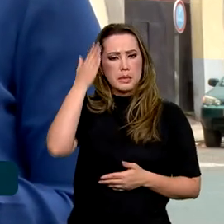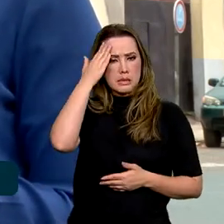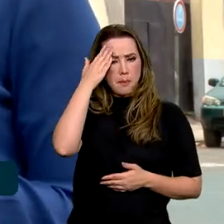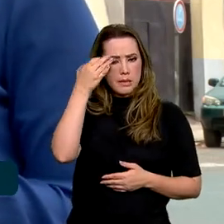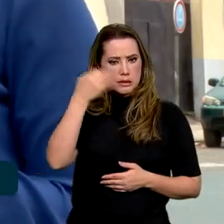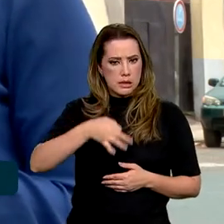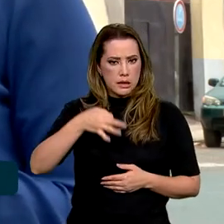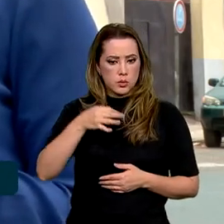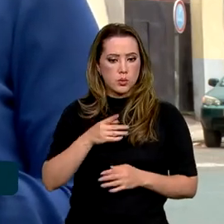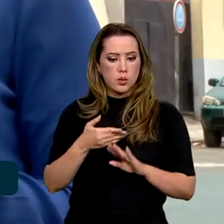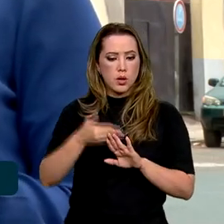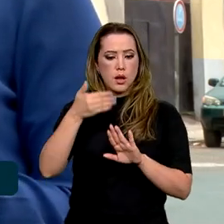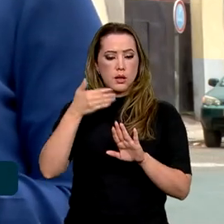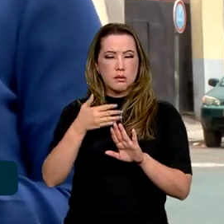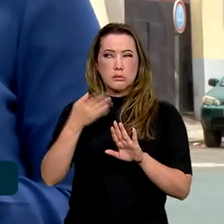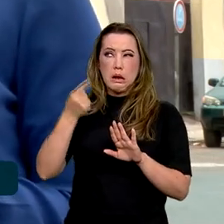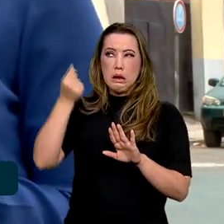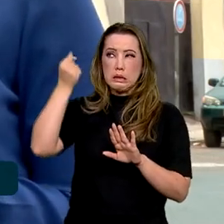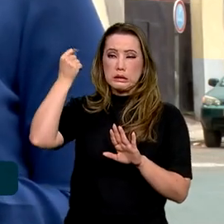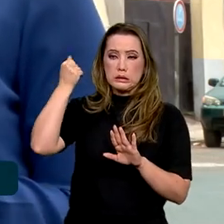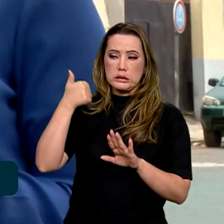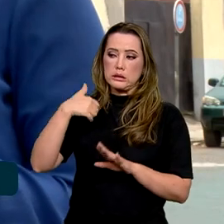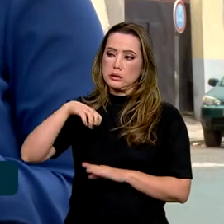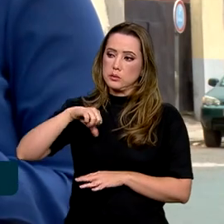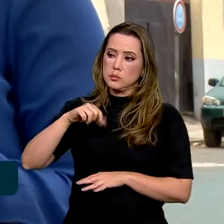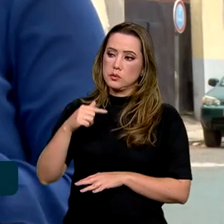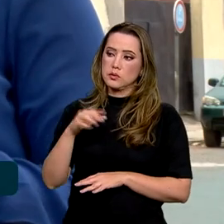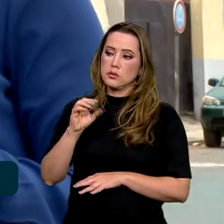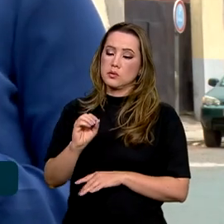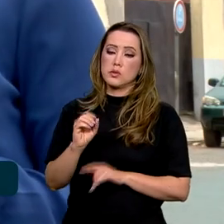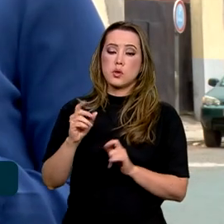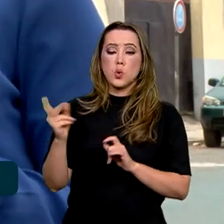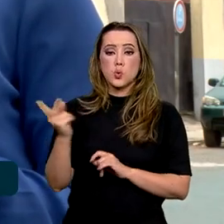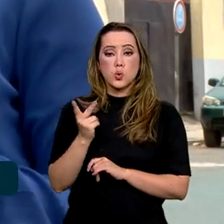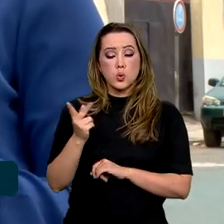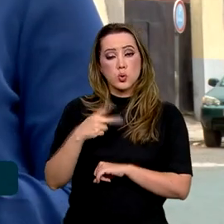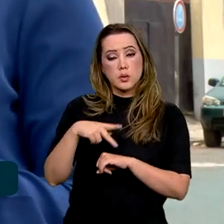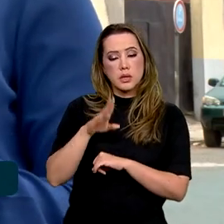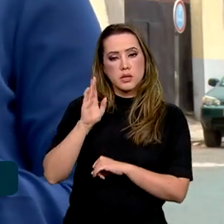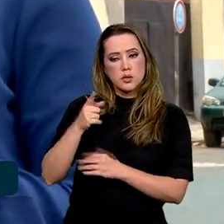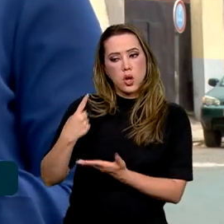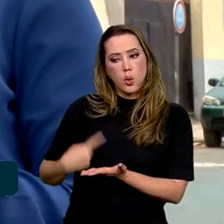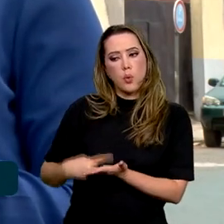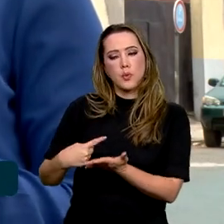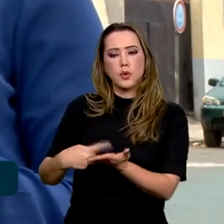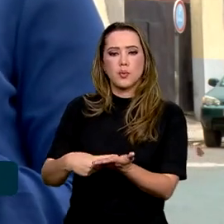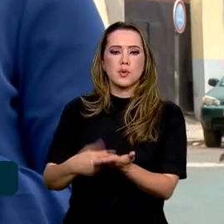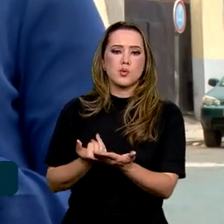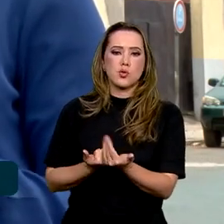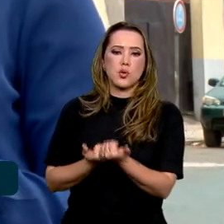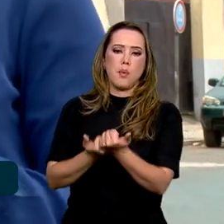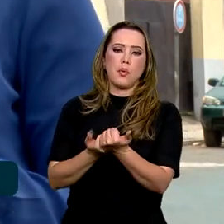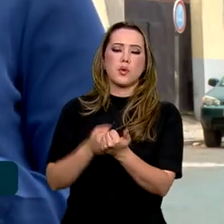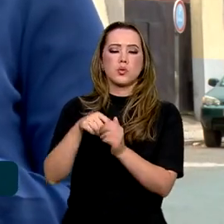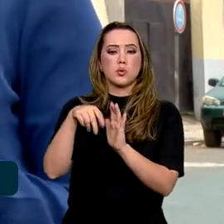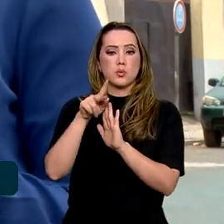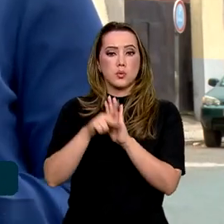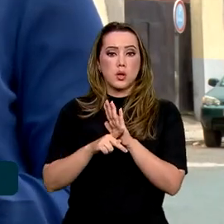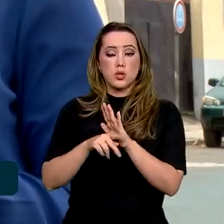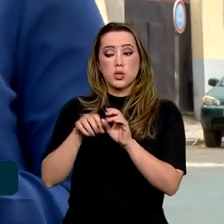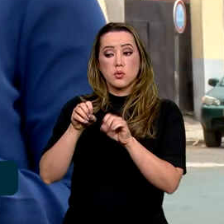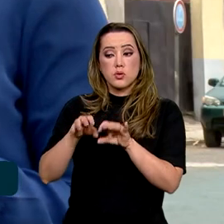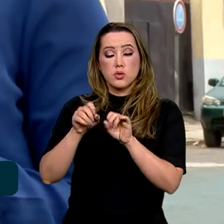uma ideia, lá atrás, na década de 70, Brasil e São Tomé e Príncipe já trabalhavam juntos em um projeto de